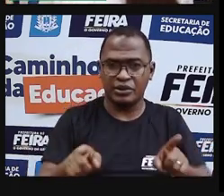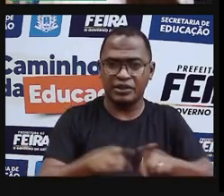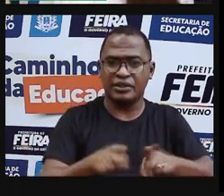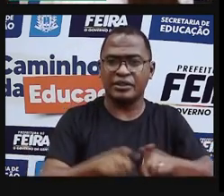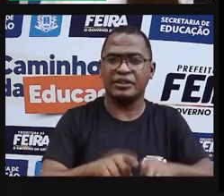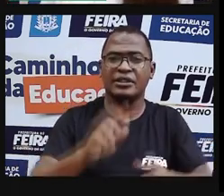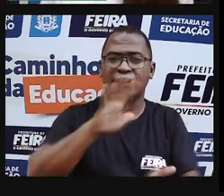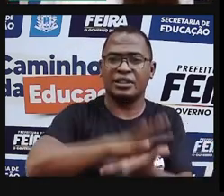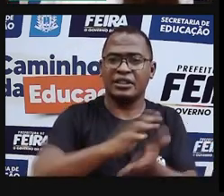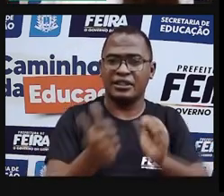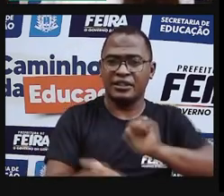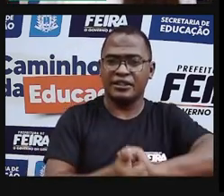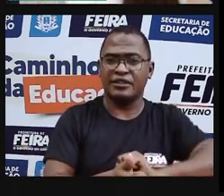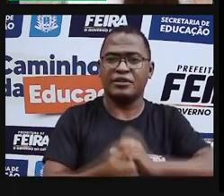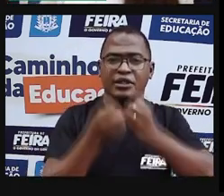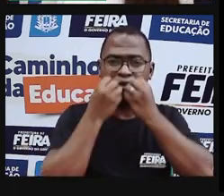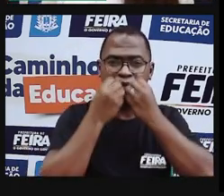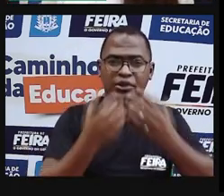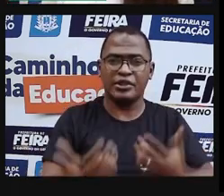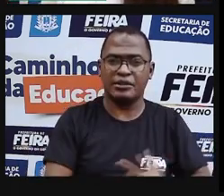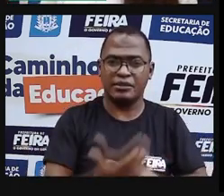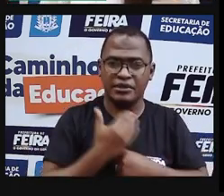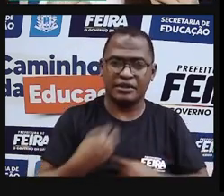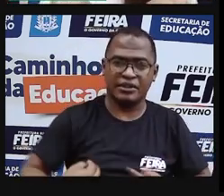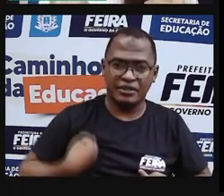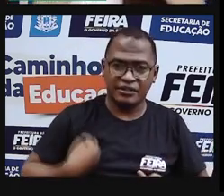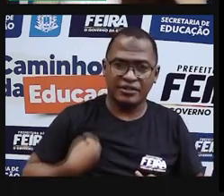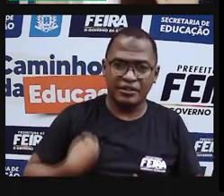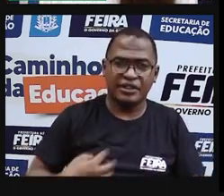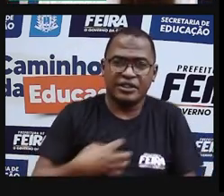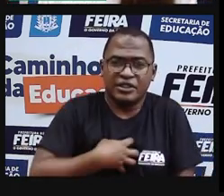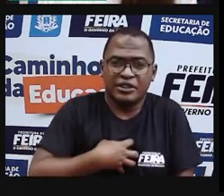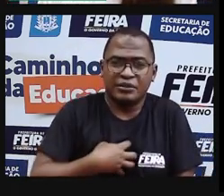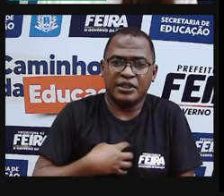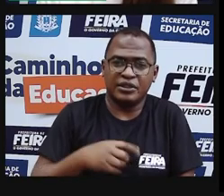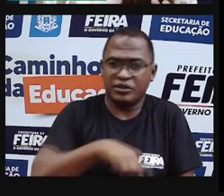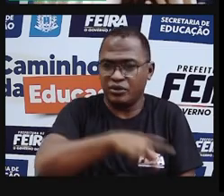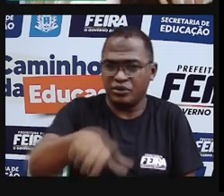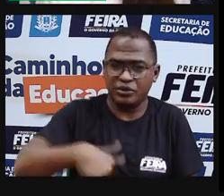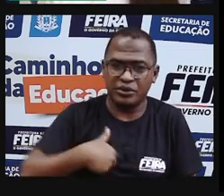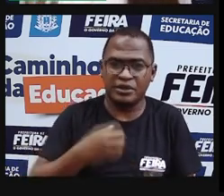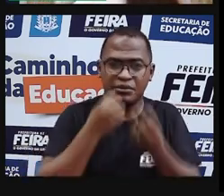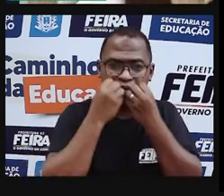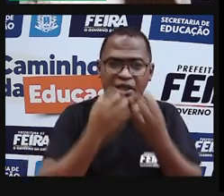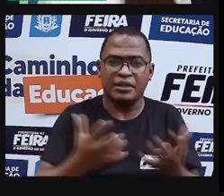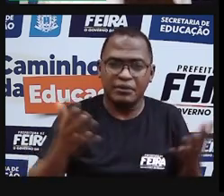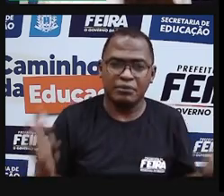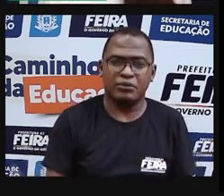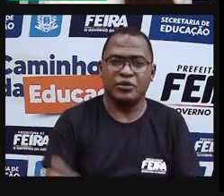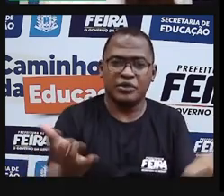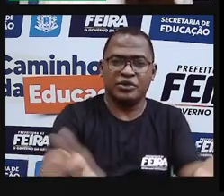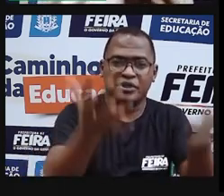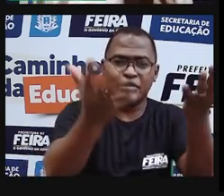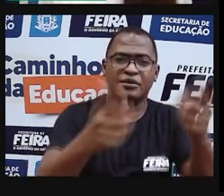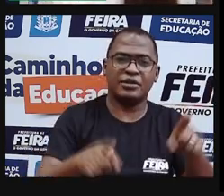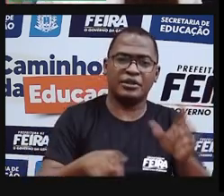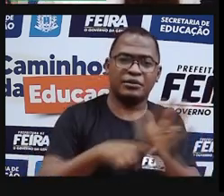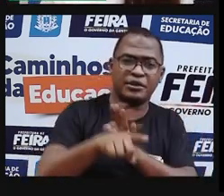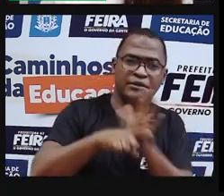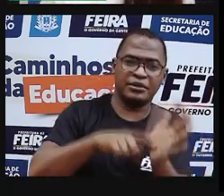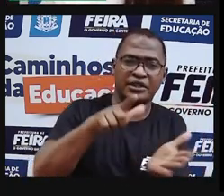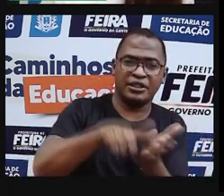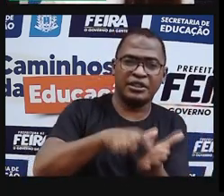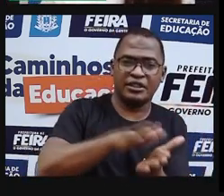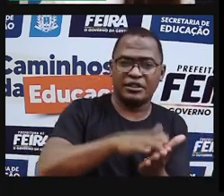sentimentos, para a nossa vida. Então, tenham todos, se sintam todos inspirados pela estilografura, por essa